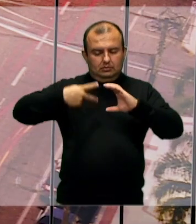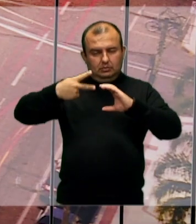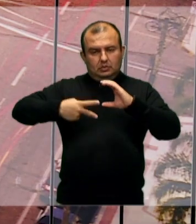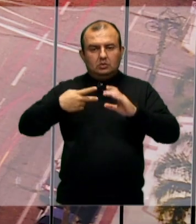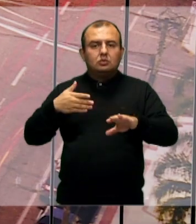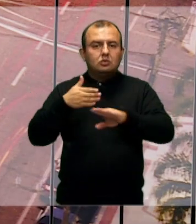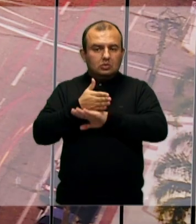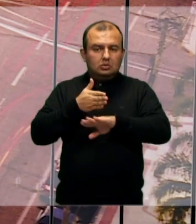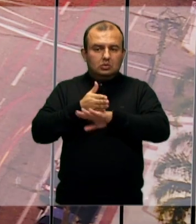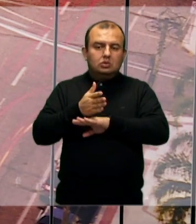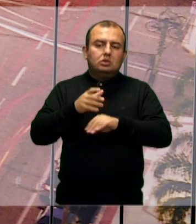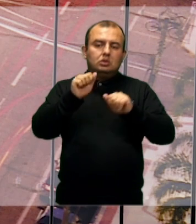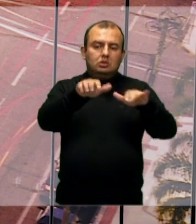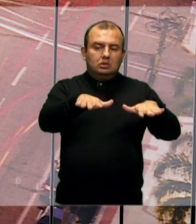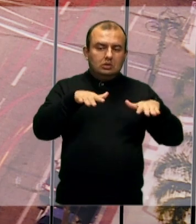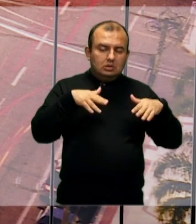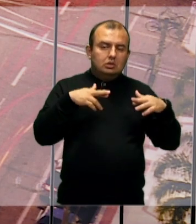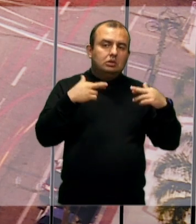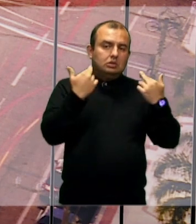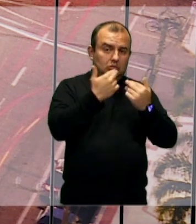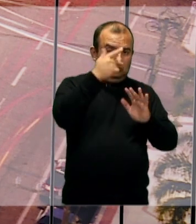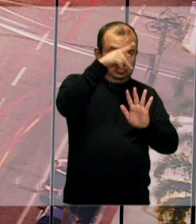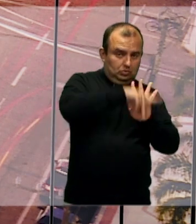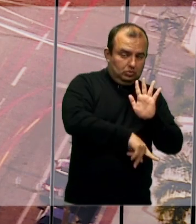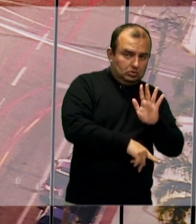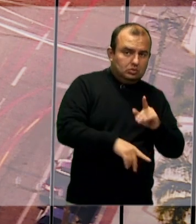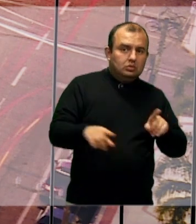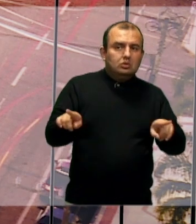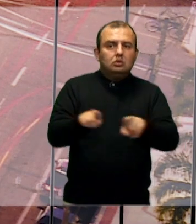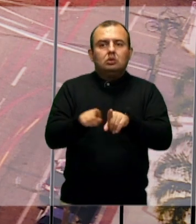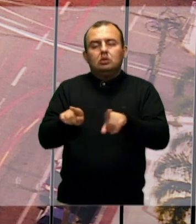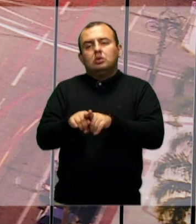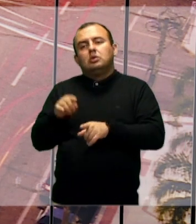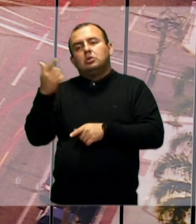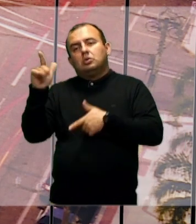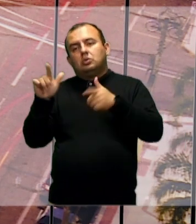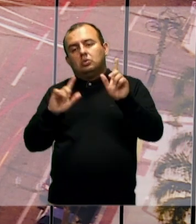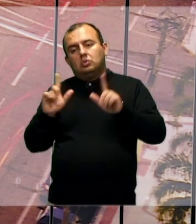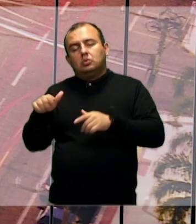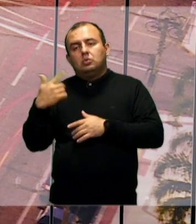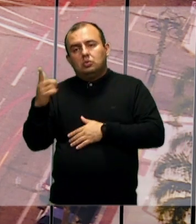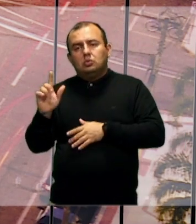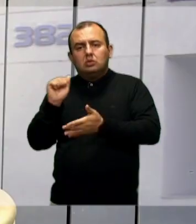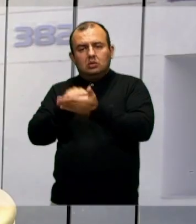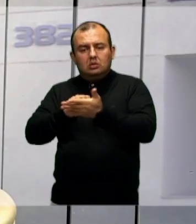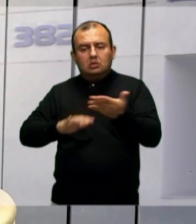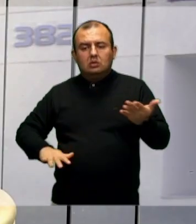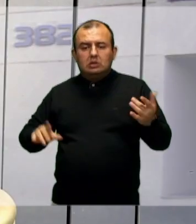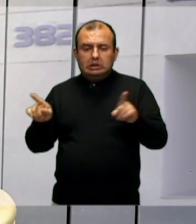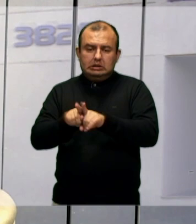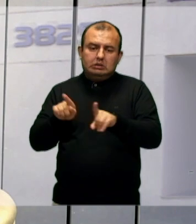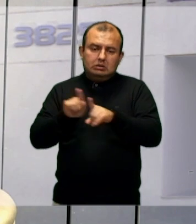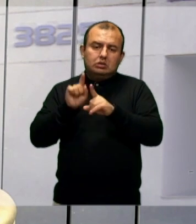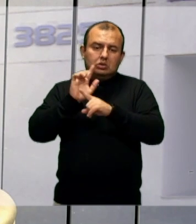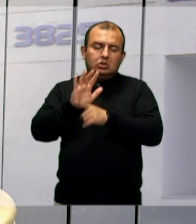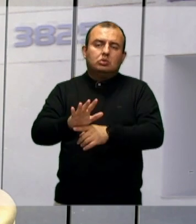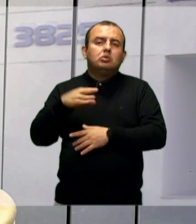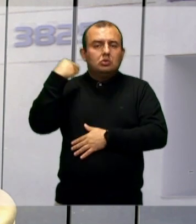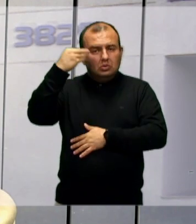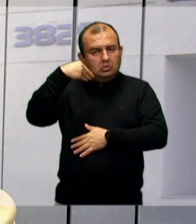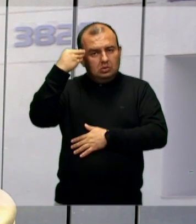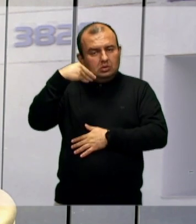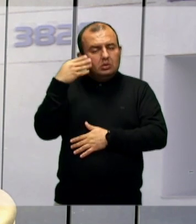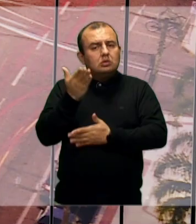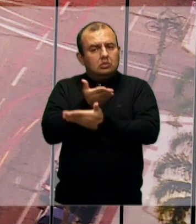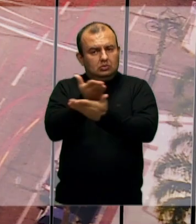vocês participam das sessões plenárias do projeto, mas também de muitas outras atividades que enriquecem a experiência de